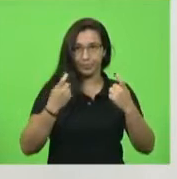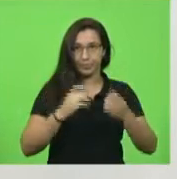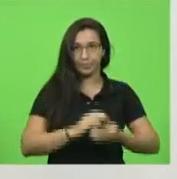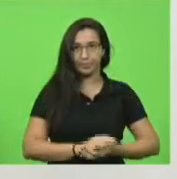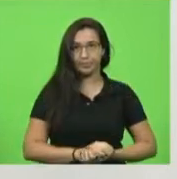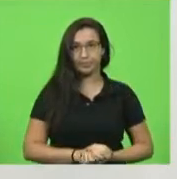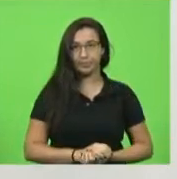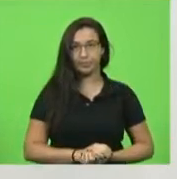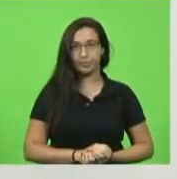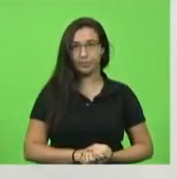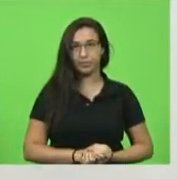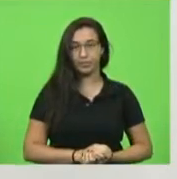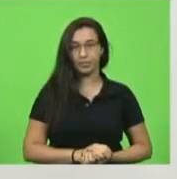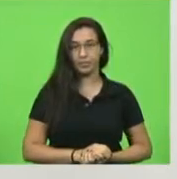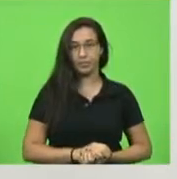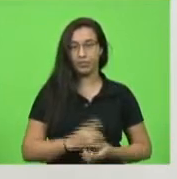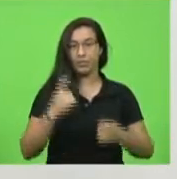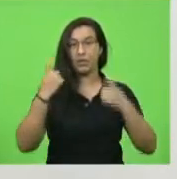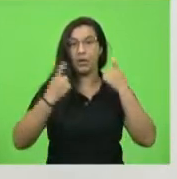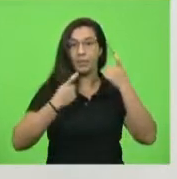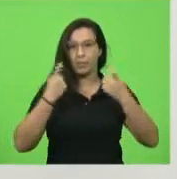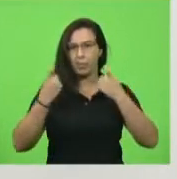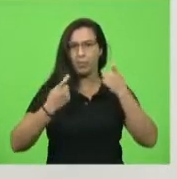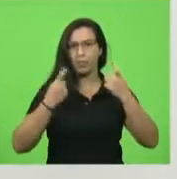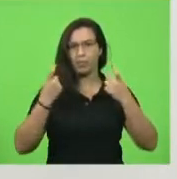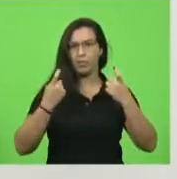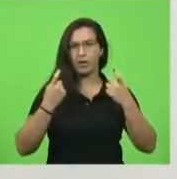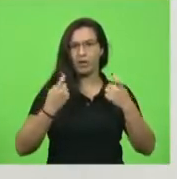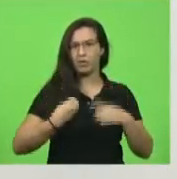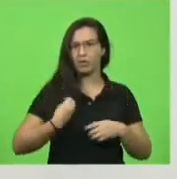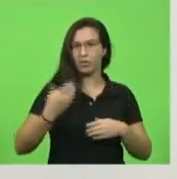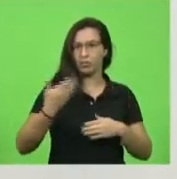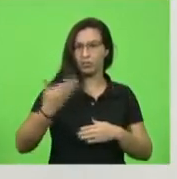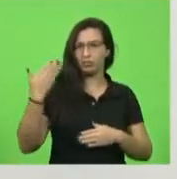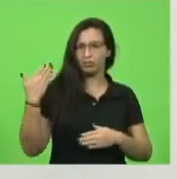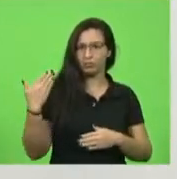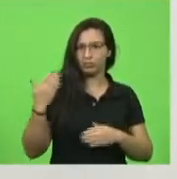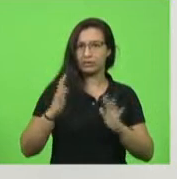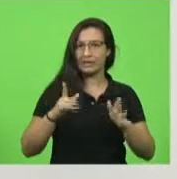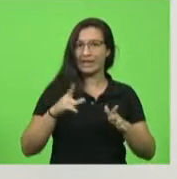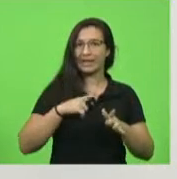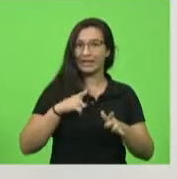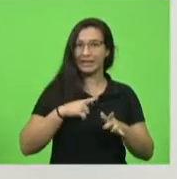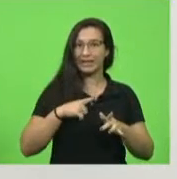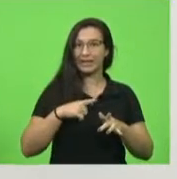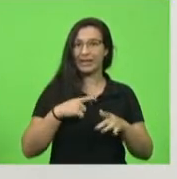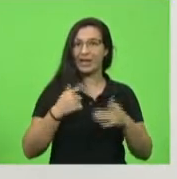A preocupação que nós vivemos há tempos atrás com a greve dos caminhoneiros.